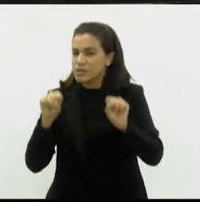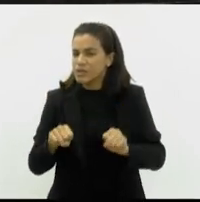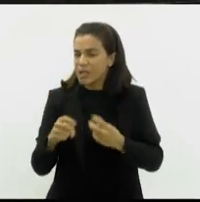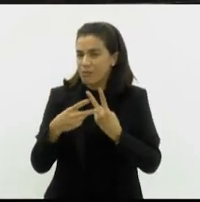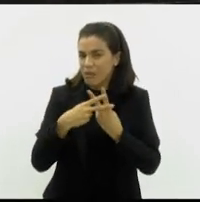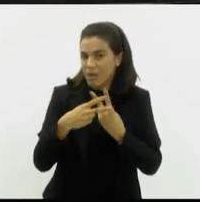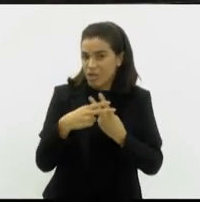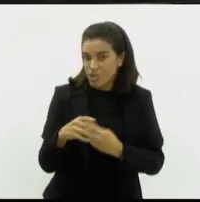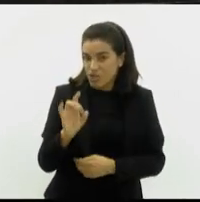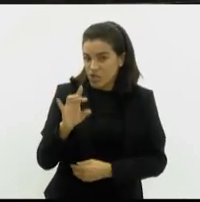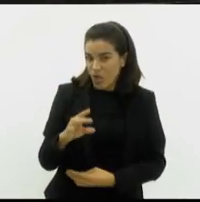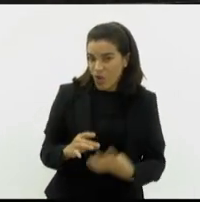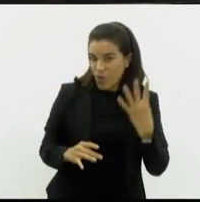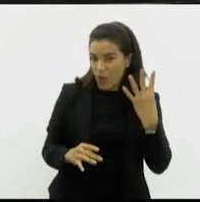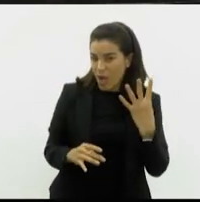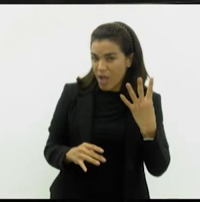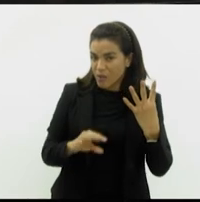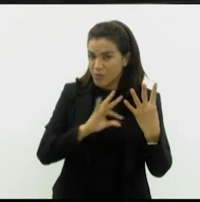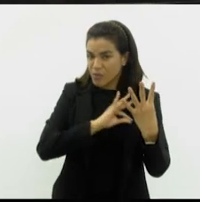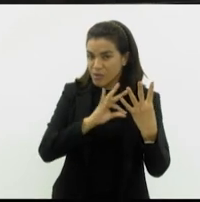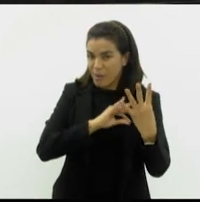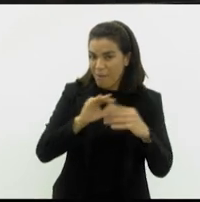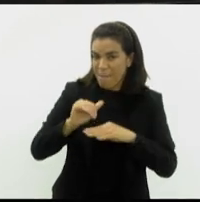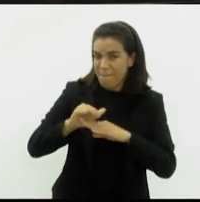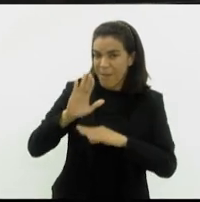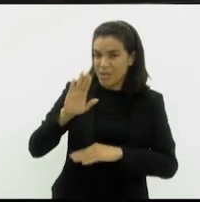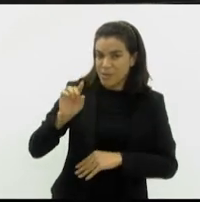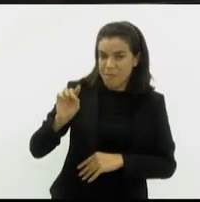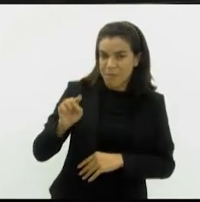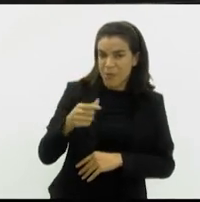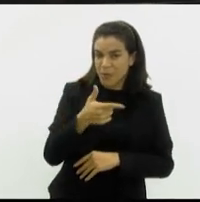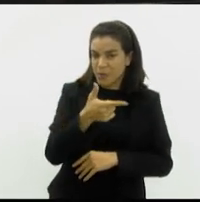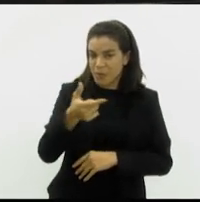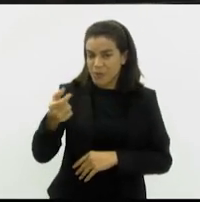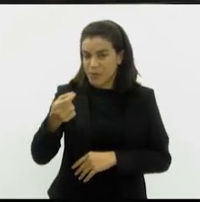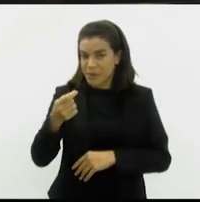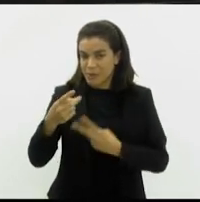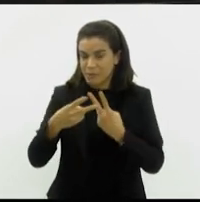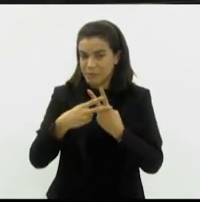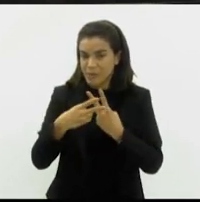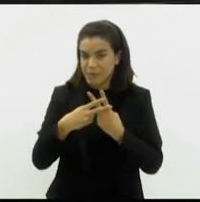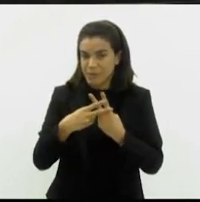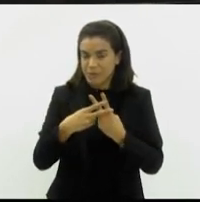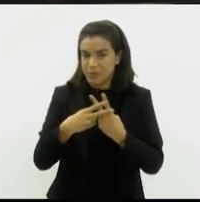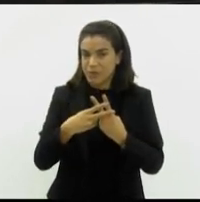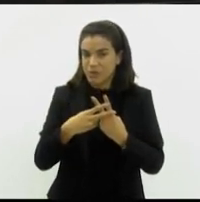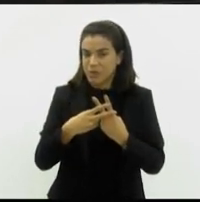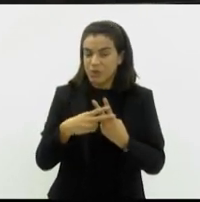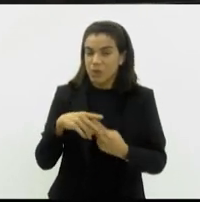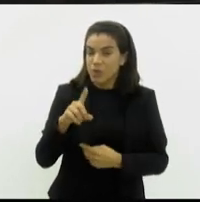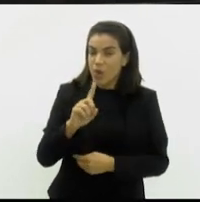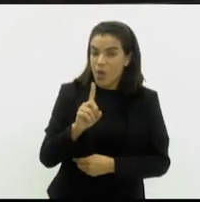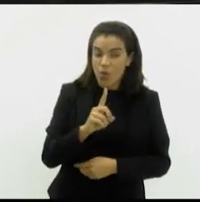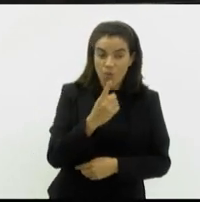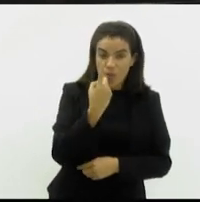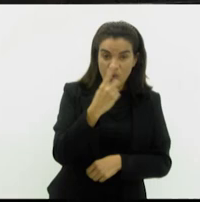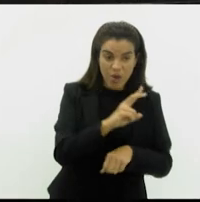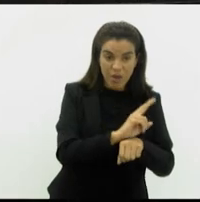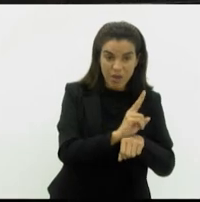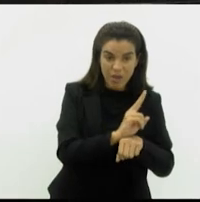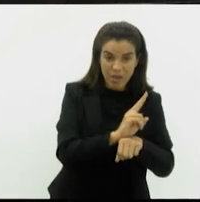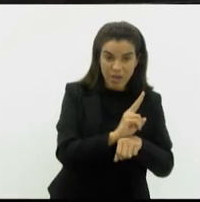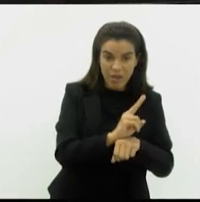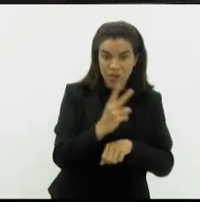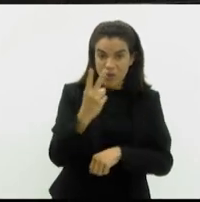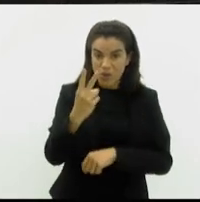policiais penais para mais de 1.200 presos? Sendo que não são os quatro para todo mundo, não. Um na inspetoria, dois nas